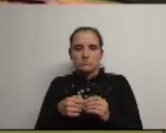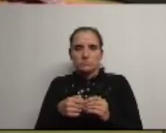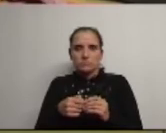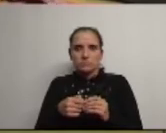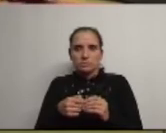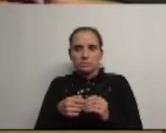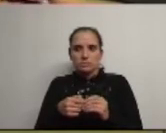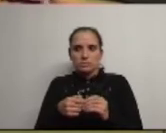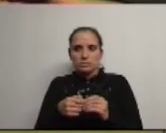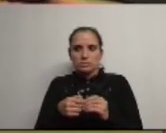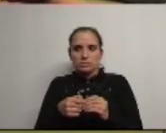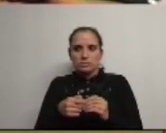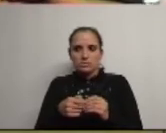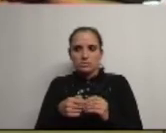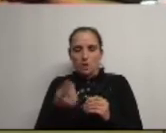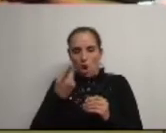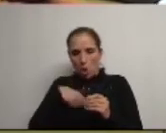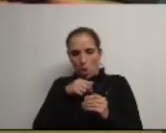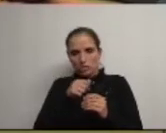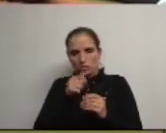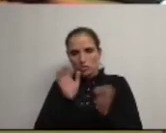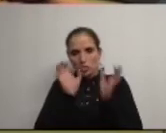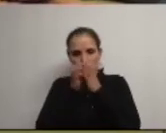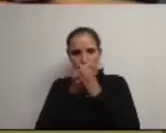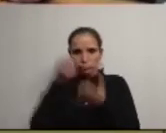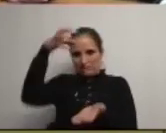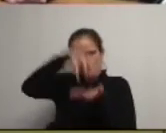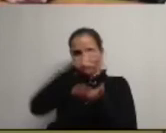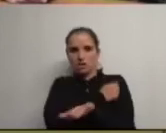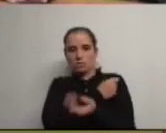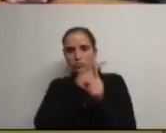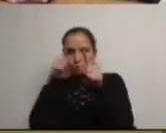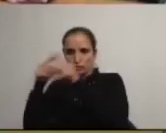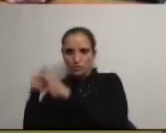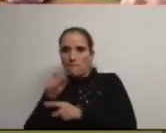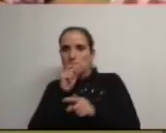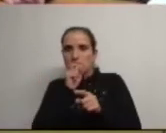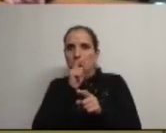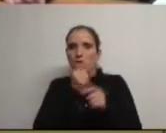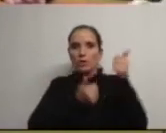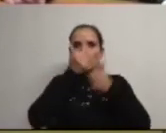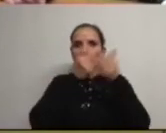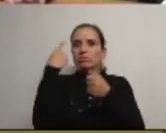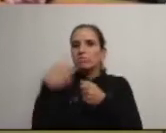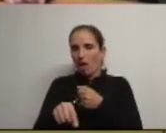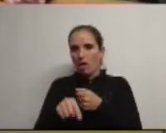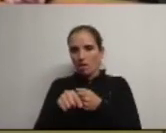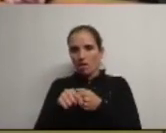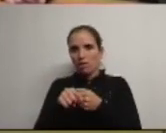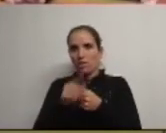nós ficamos com um conjunto de infraestruturas que podemos ser competitivos ok